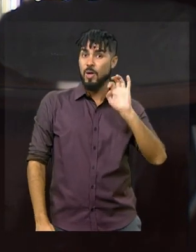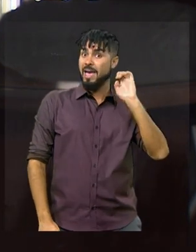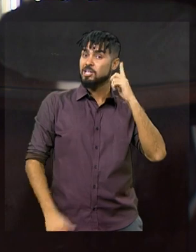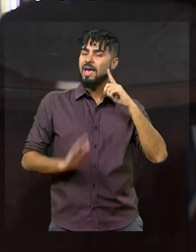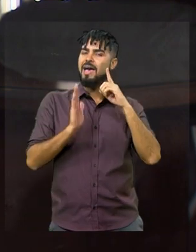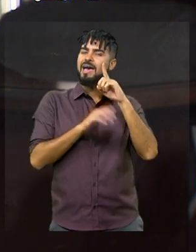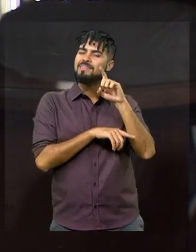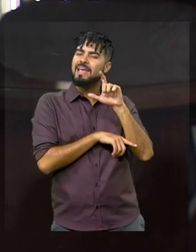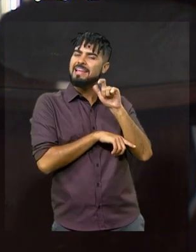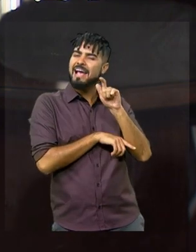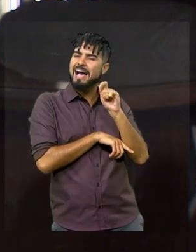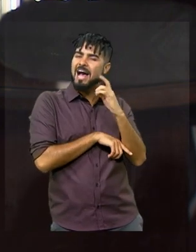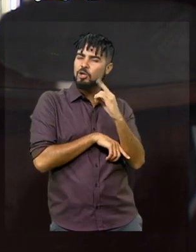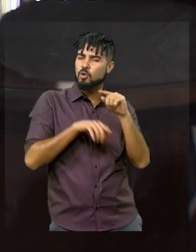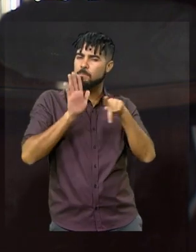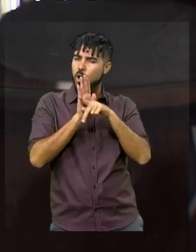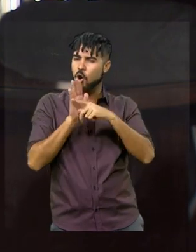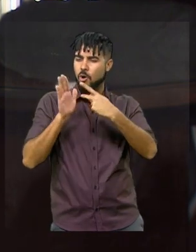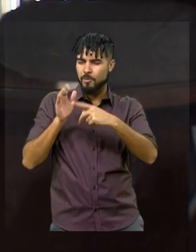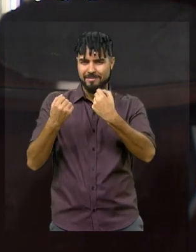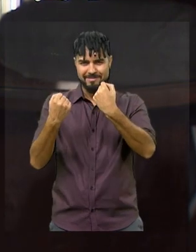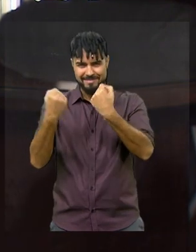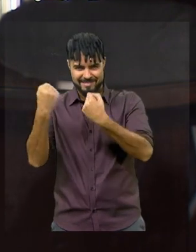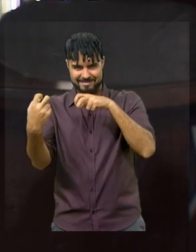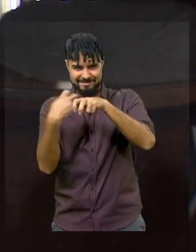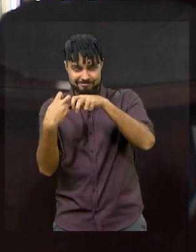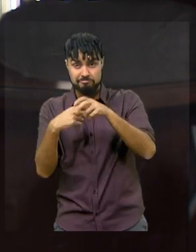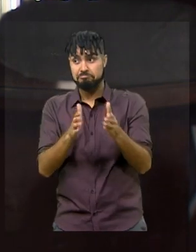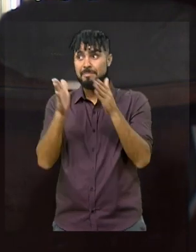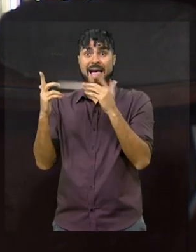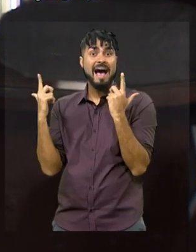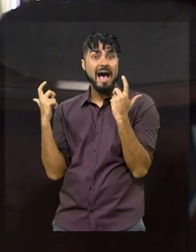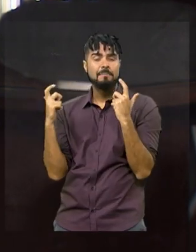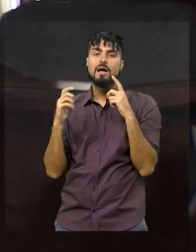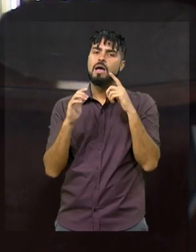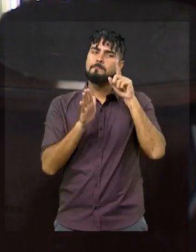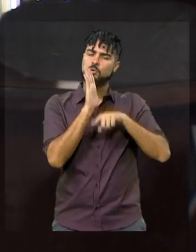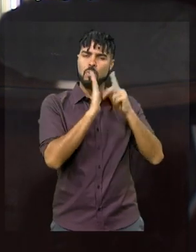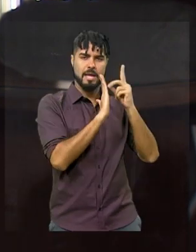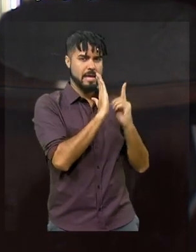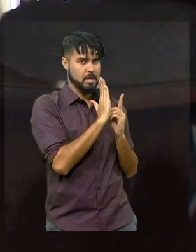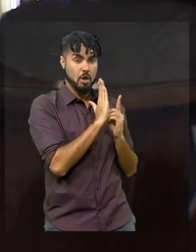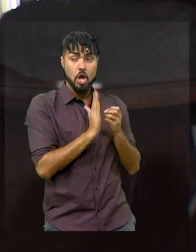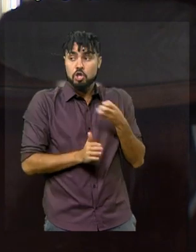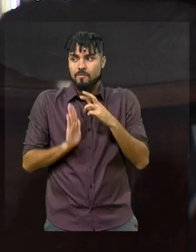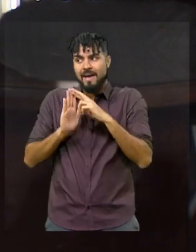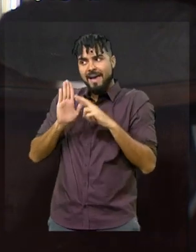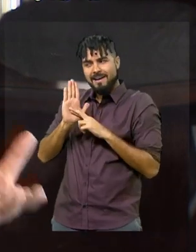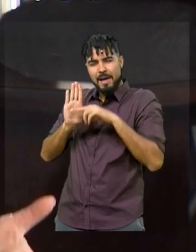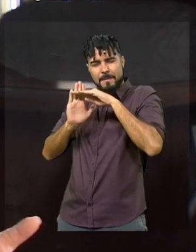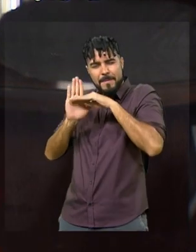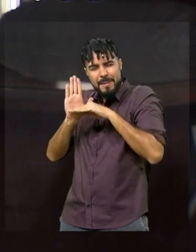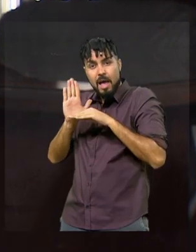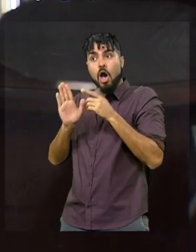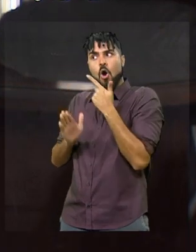trânsito. Toda essa questão de armas, fora o decreto que nós suspendemos, agora nova regulamentação, tudo que está se alterando, para um outro delegado,